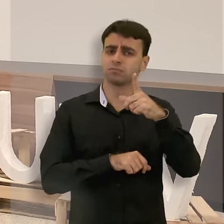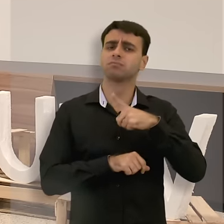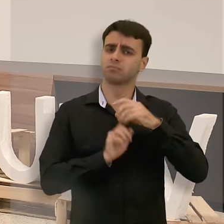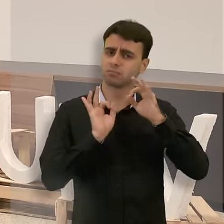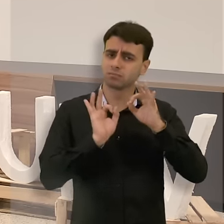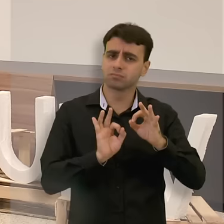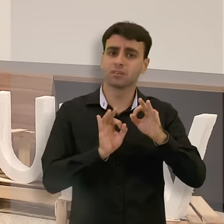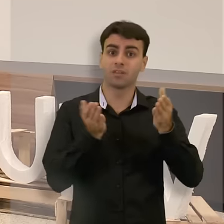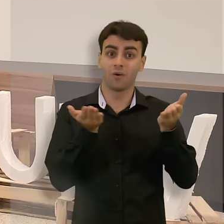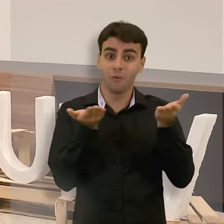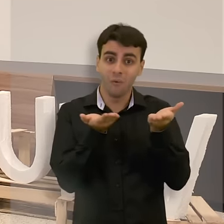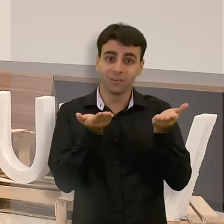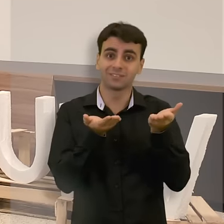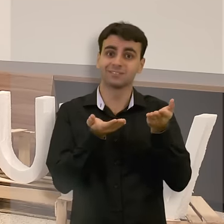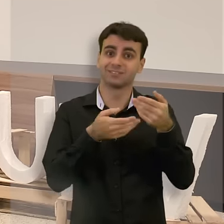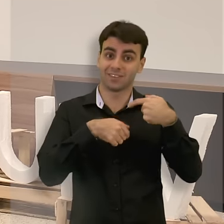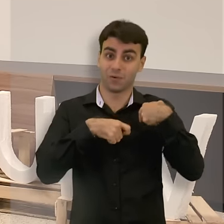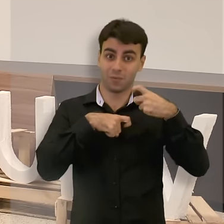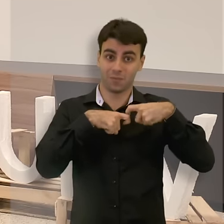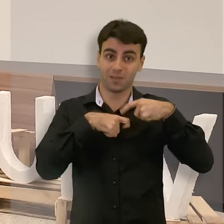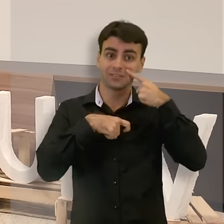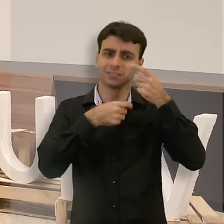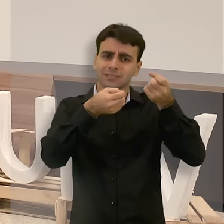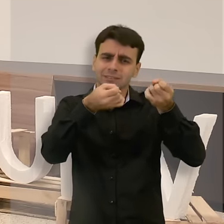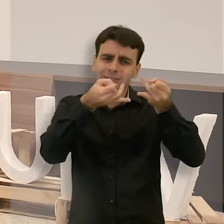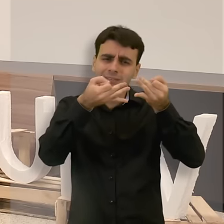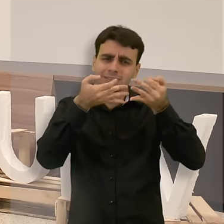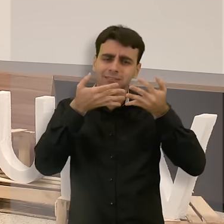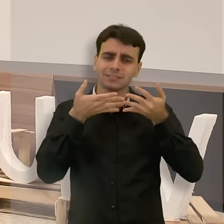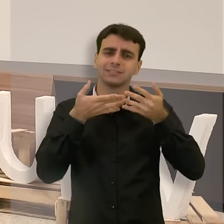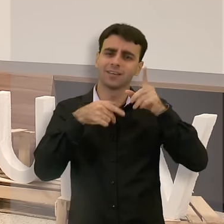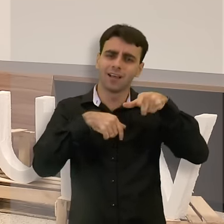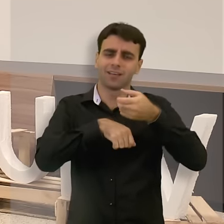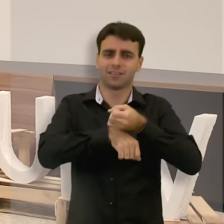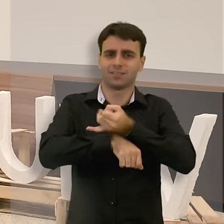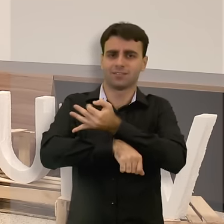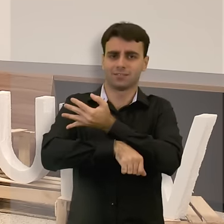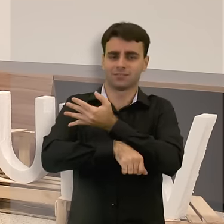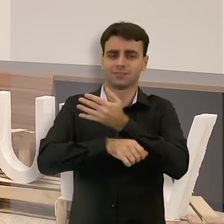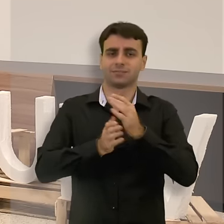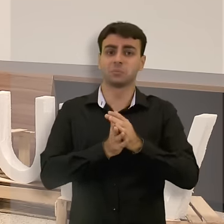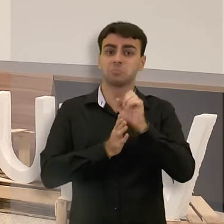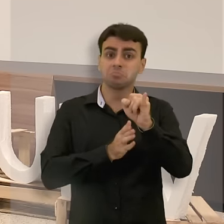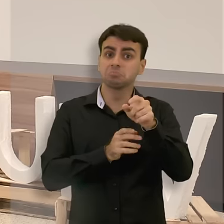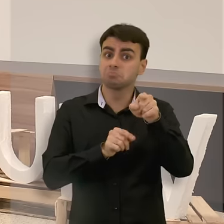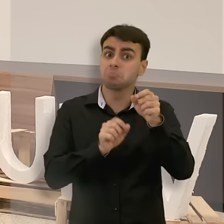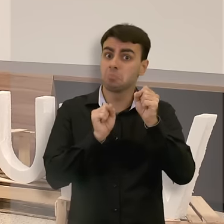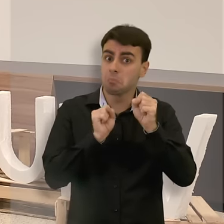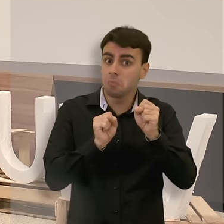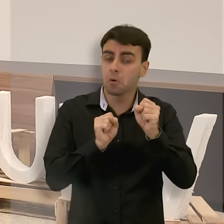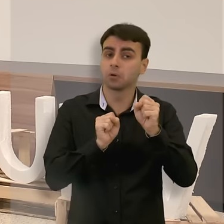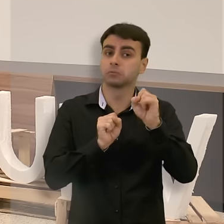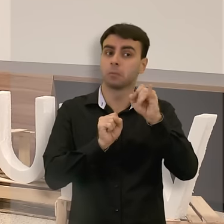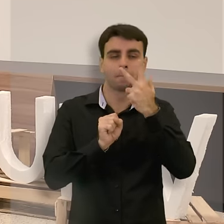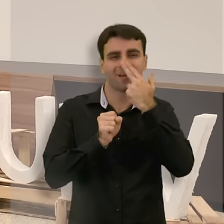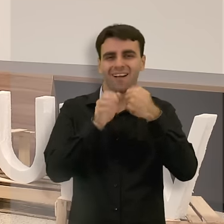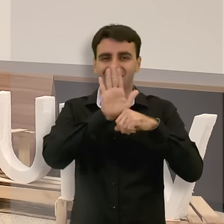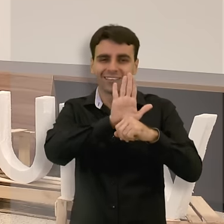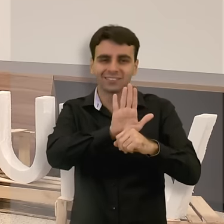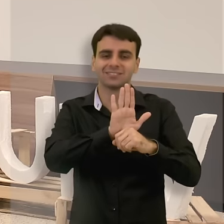parte, aqui numa consulta médica, estar expressando essa emoção. Se você achar que pode te ajudar,